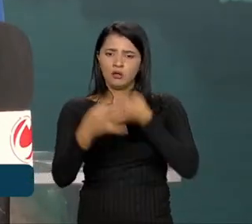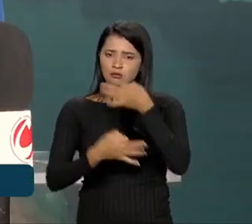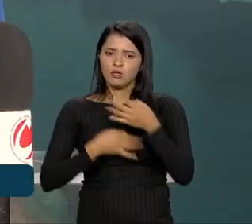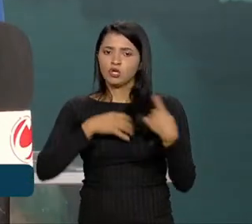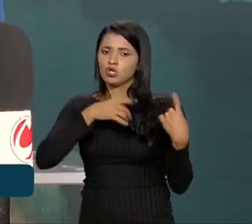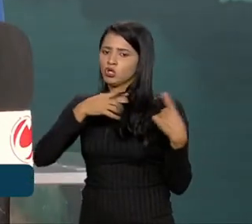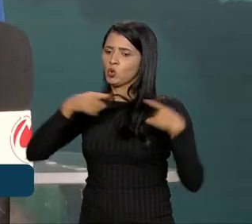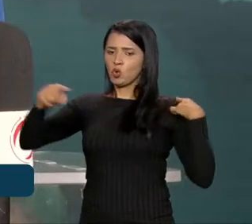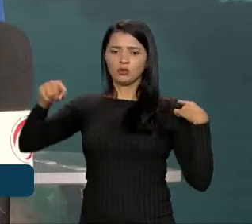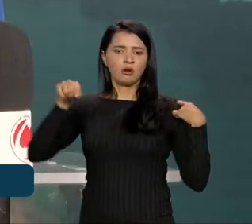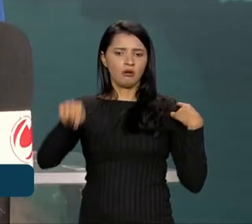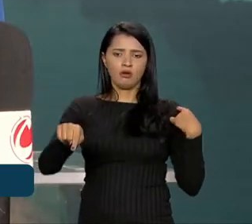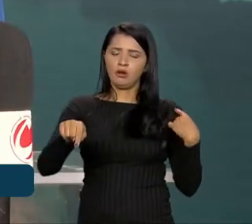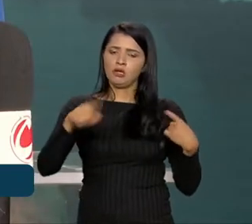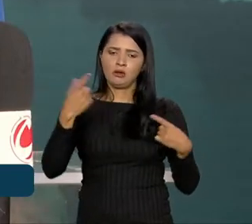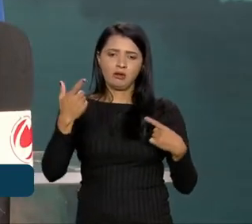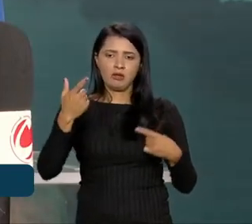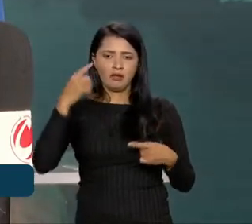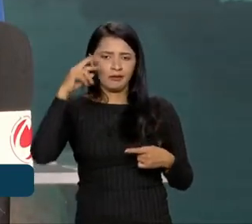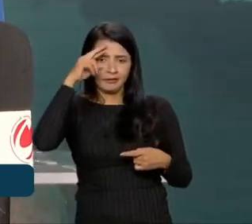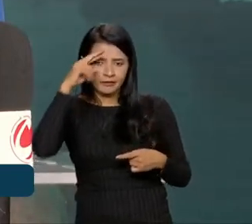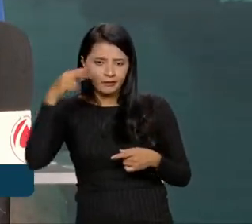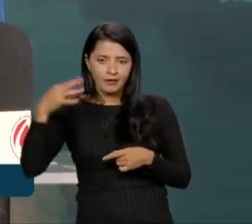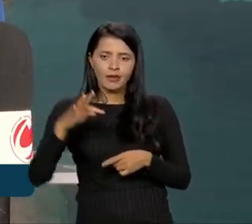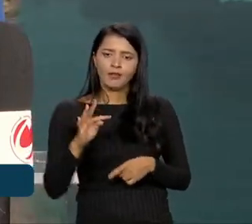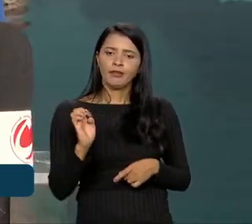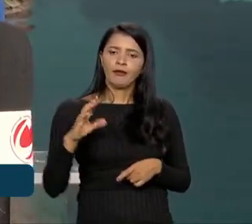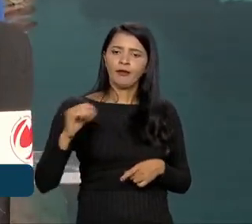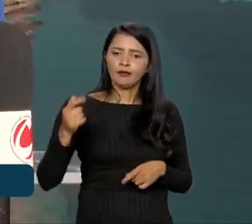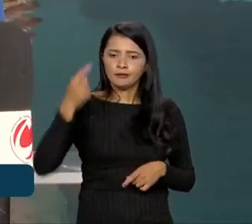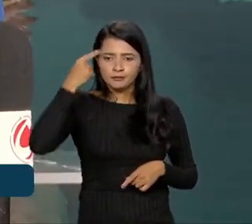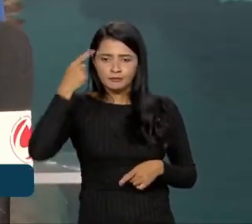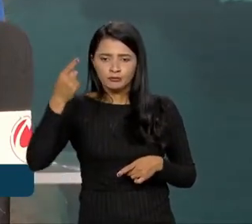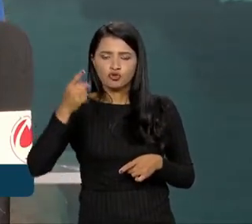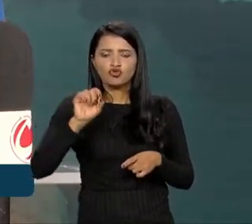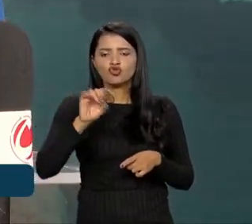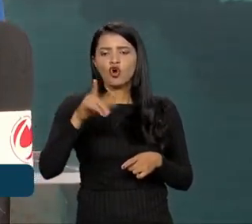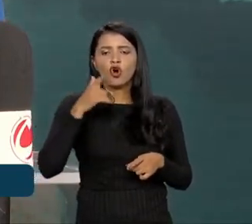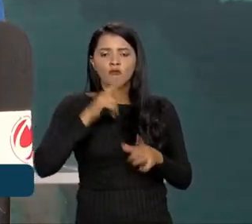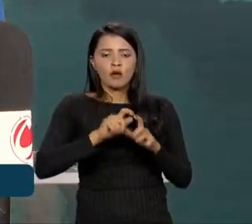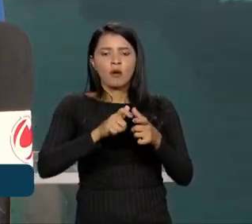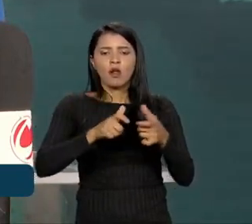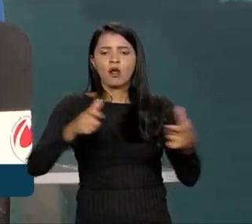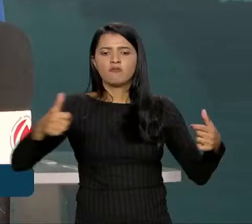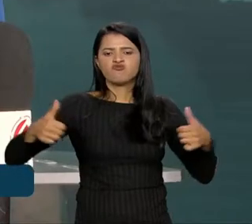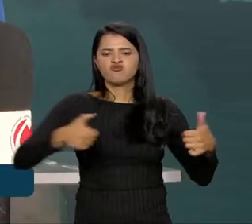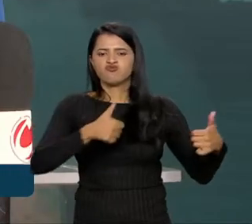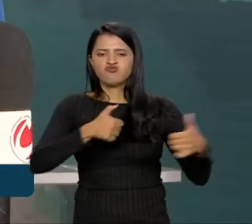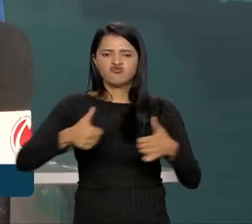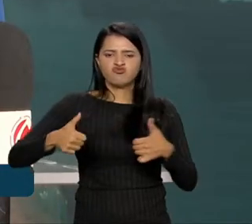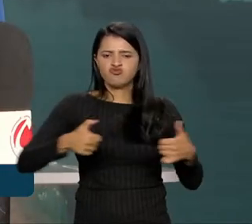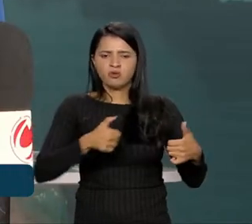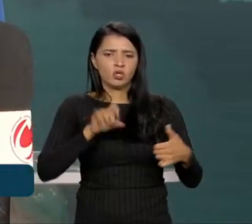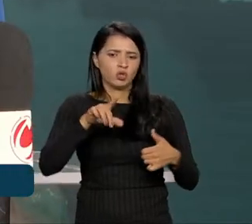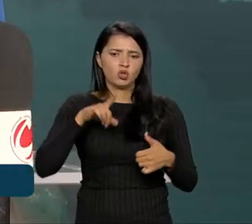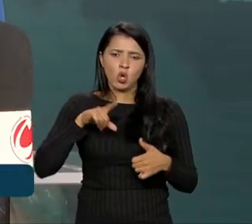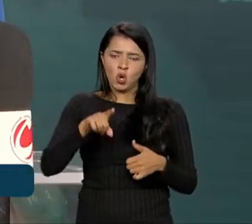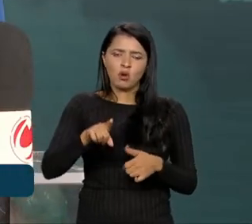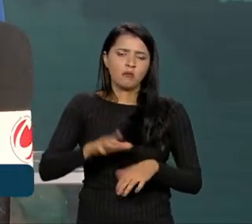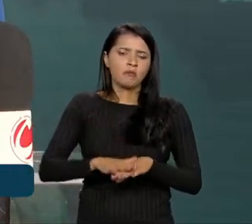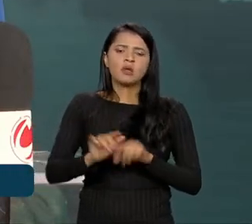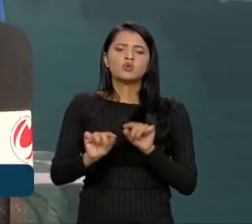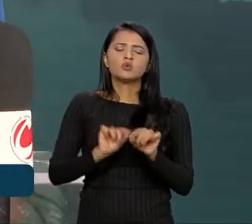contrária a essa tese do marco temporal, que só vai aumentar os conflitos, que só vai aumentar ainda